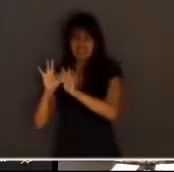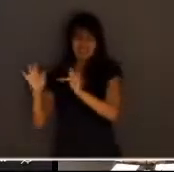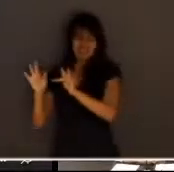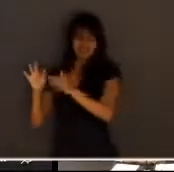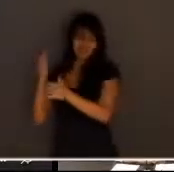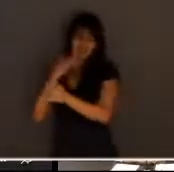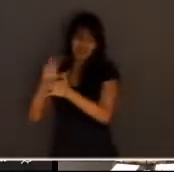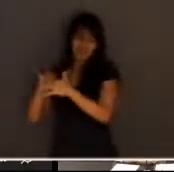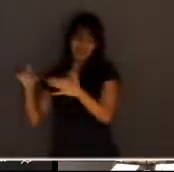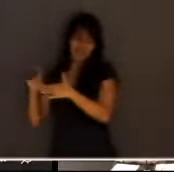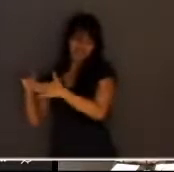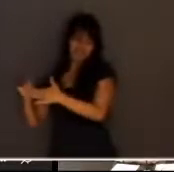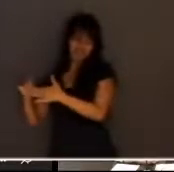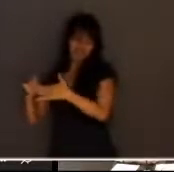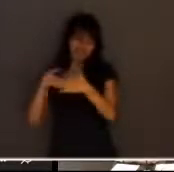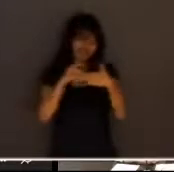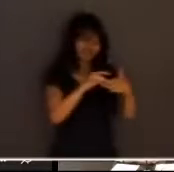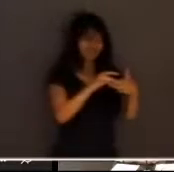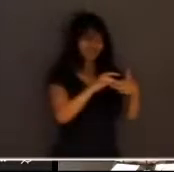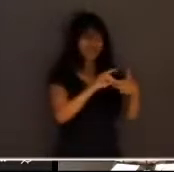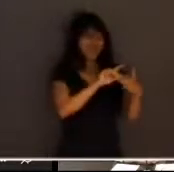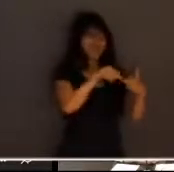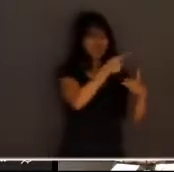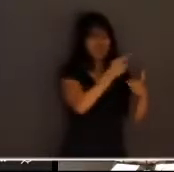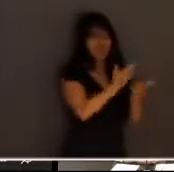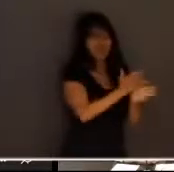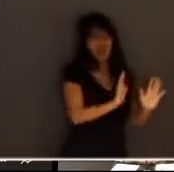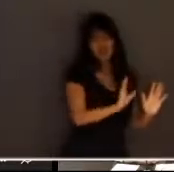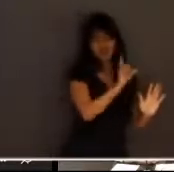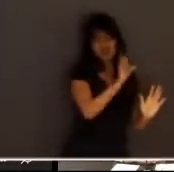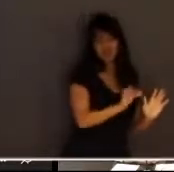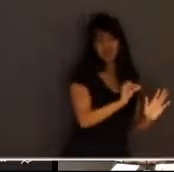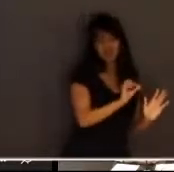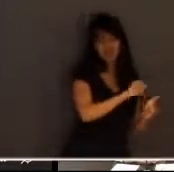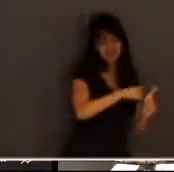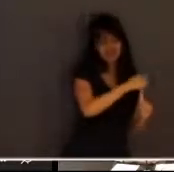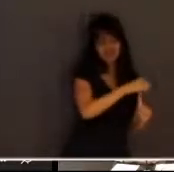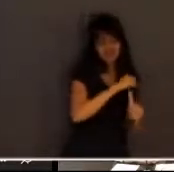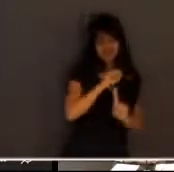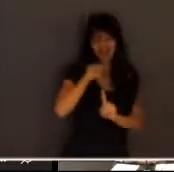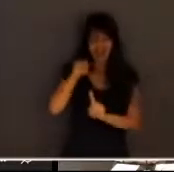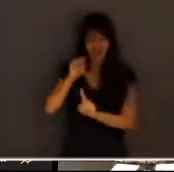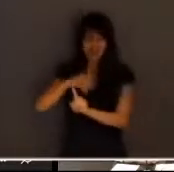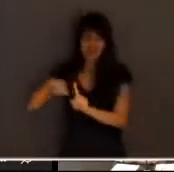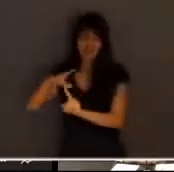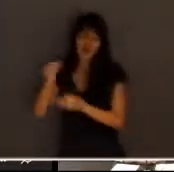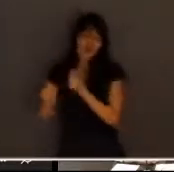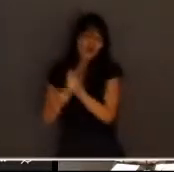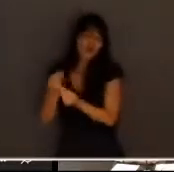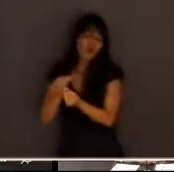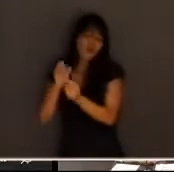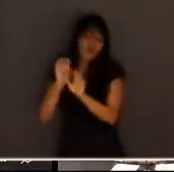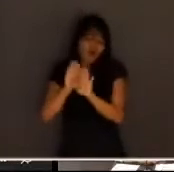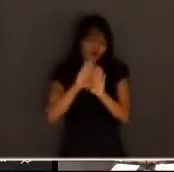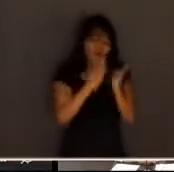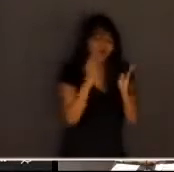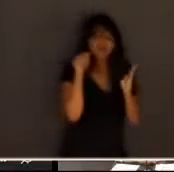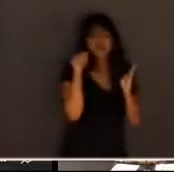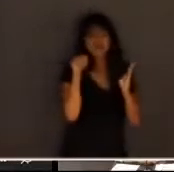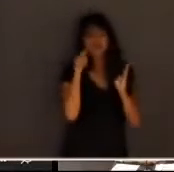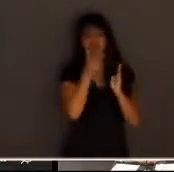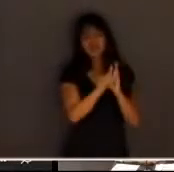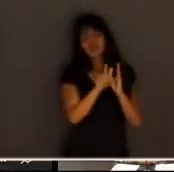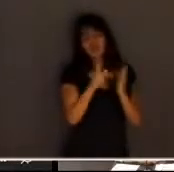levarmos uma absolvição e aí Inês é morta e a sociedade não terá mais chance de reabrir o